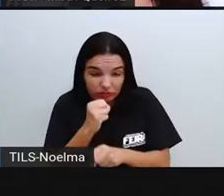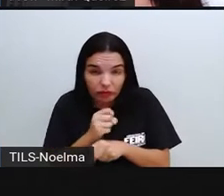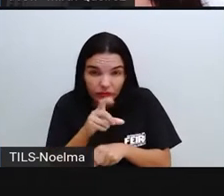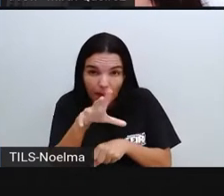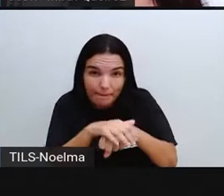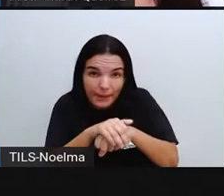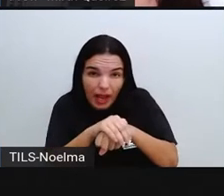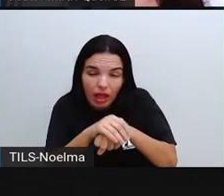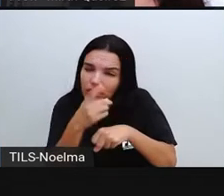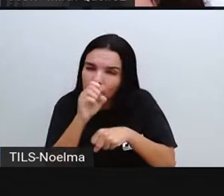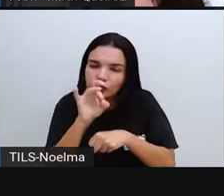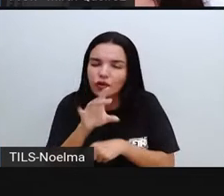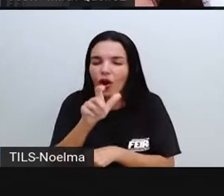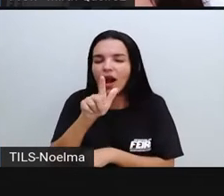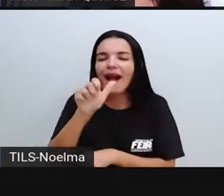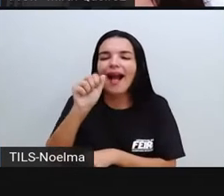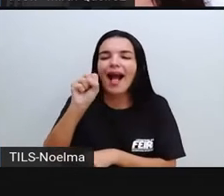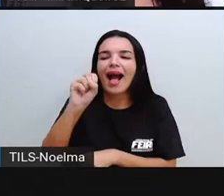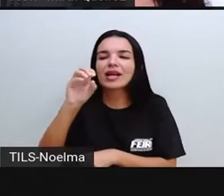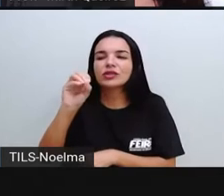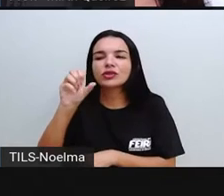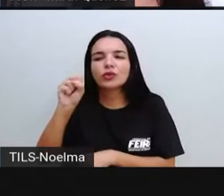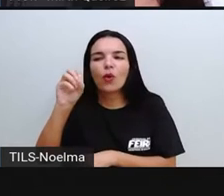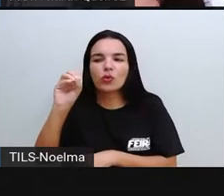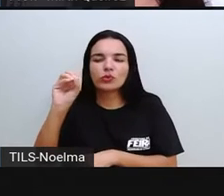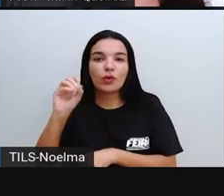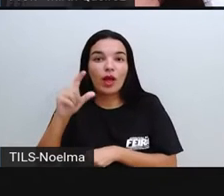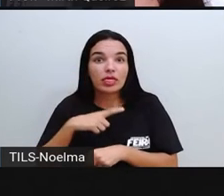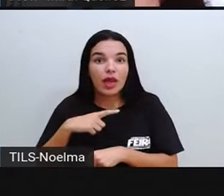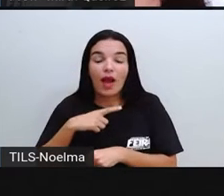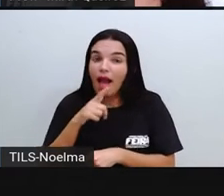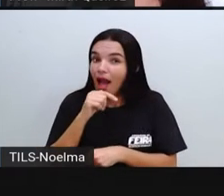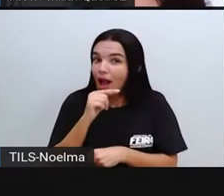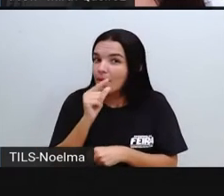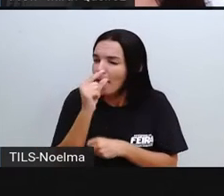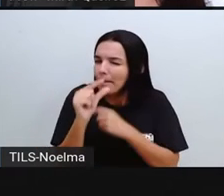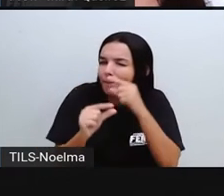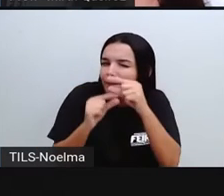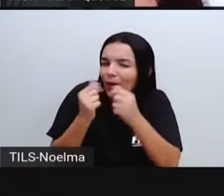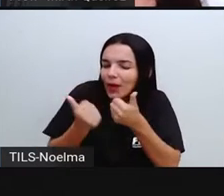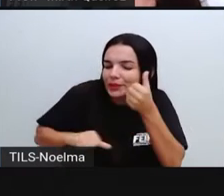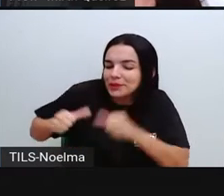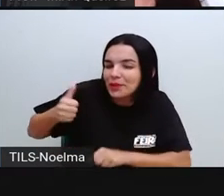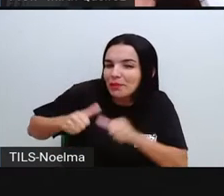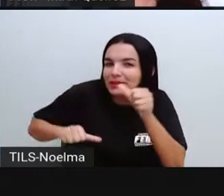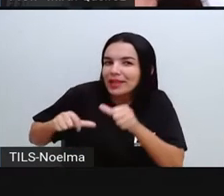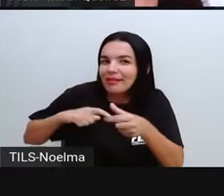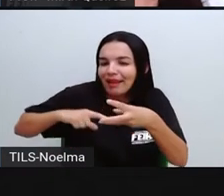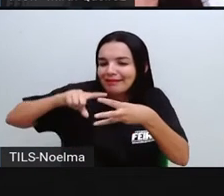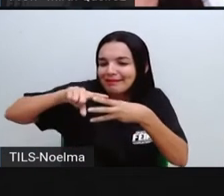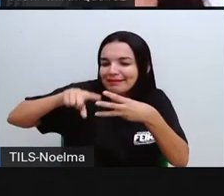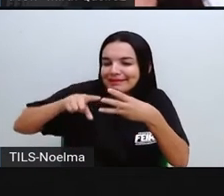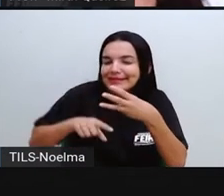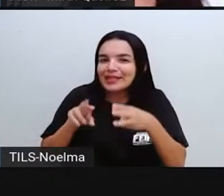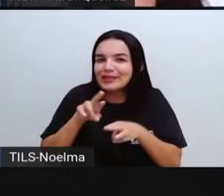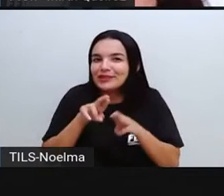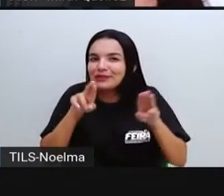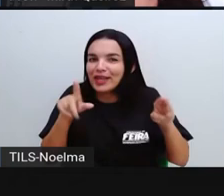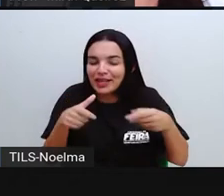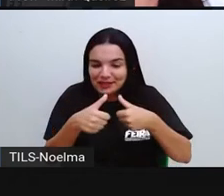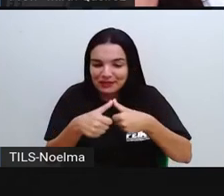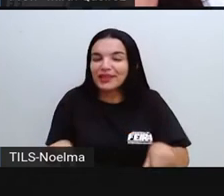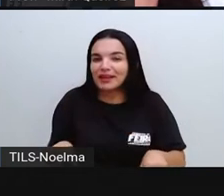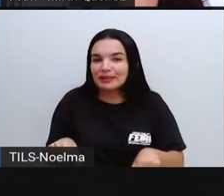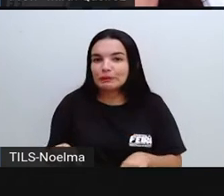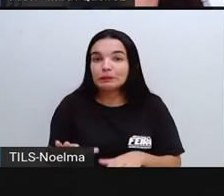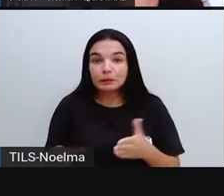gasoso. Mas a água, ela é uma das poucas substâncias que podem ser encontradas nos três diferentes estados. Aí nós